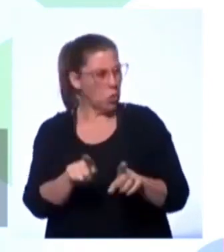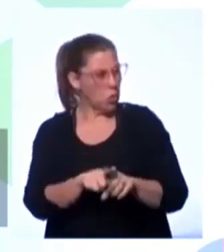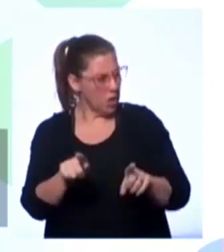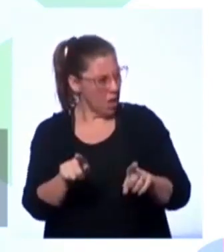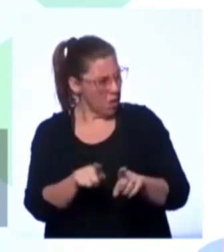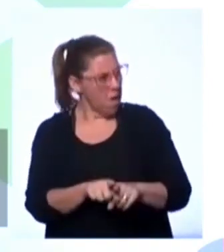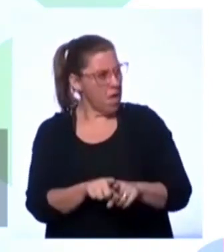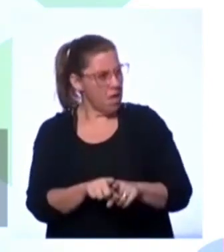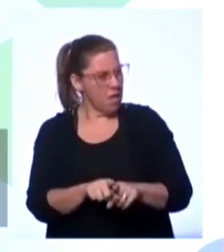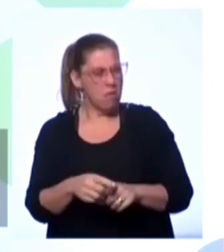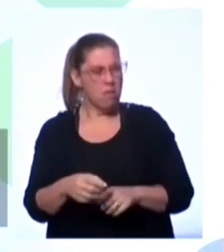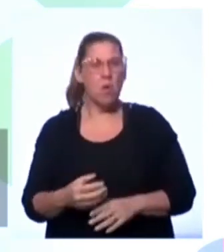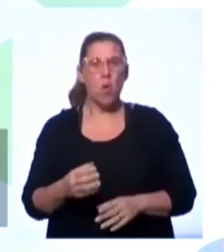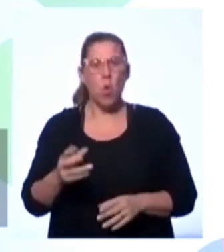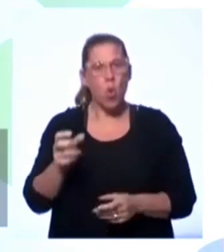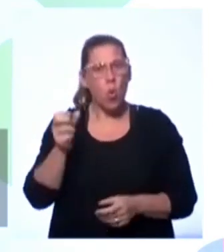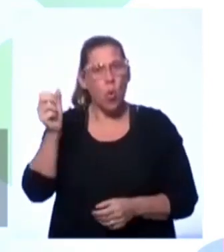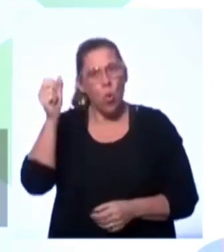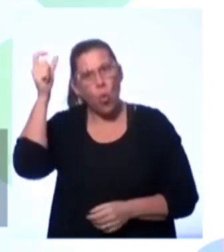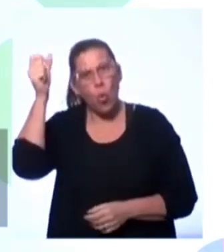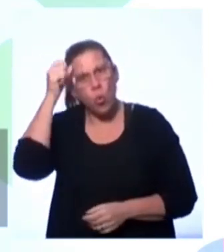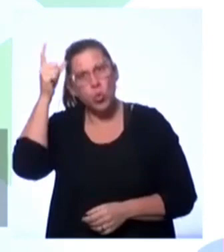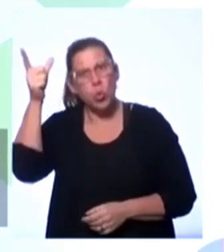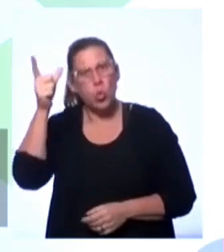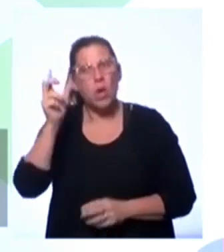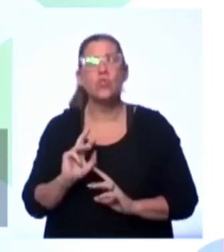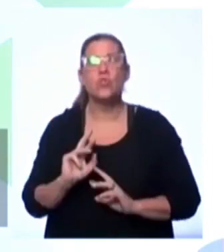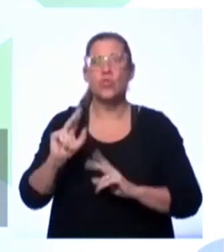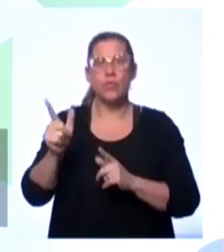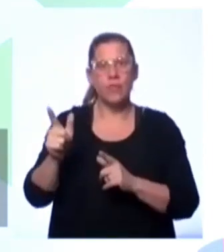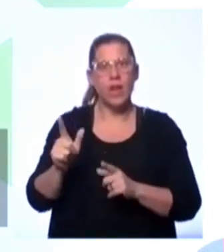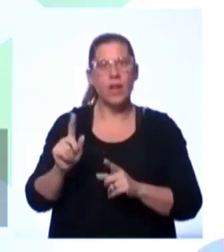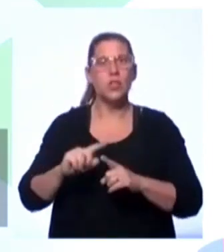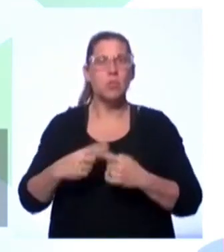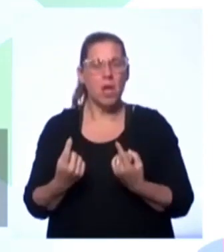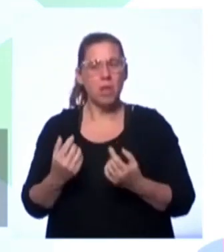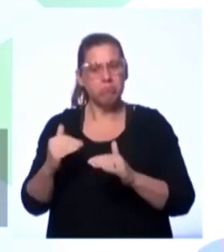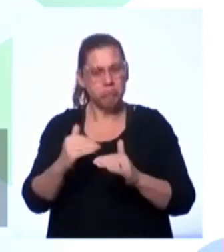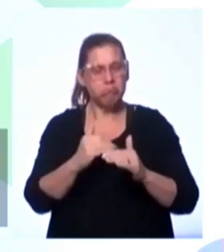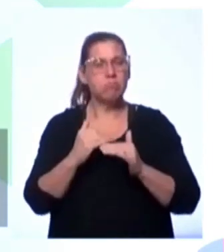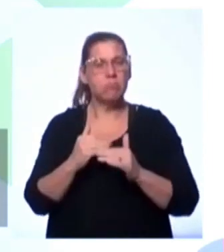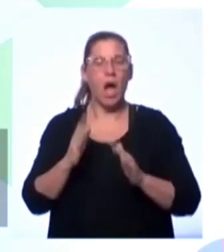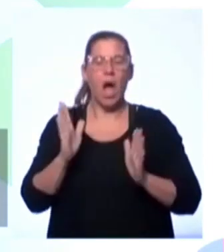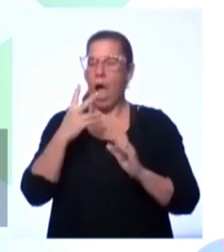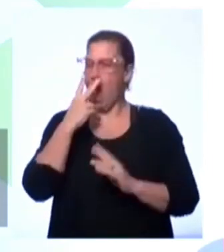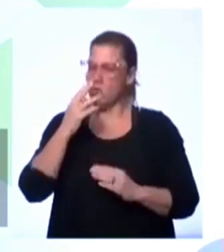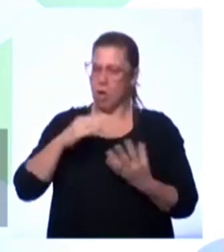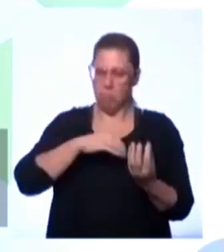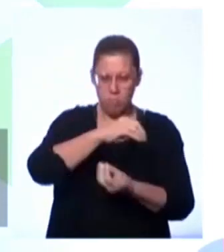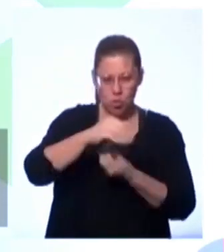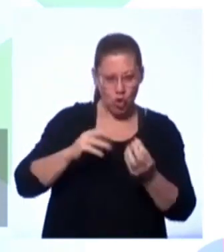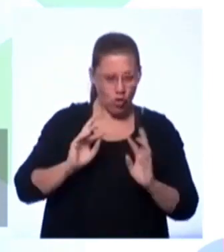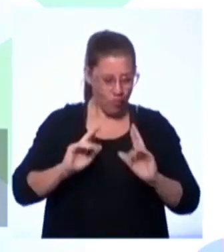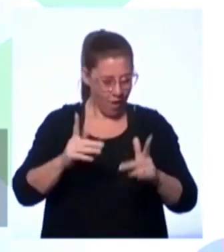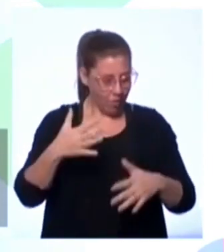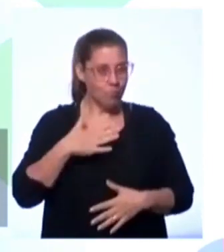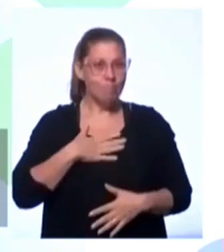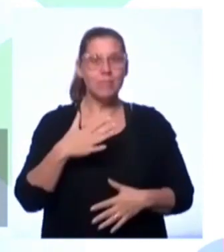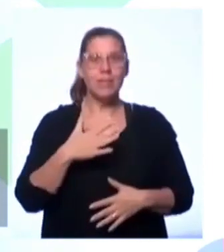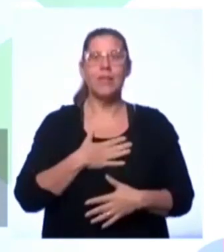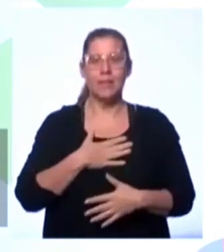faz parte dessa cultura, mesmo que diferente. Porque talvez ele seja uma mistura diferente da minha mistura.